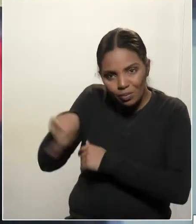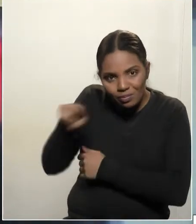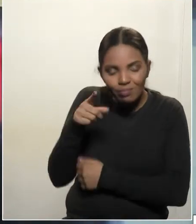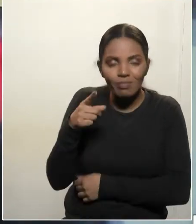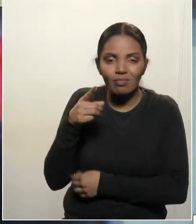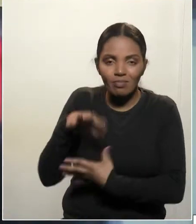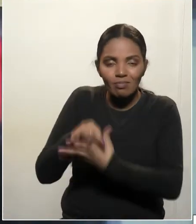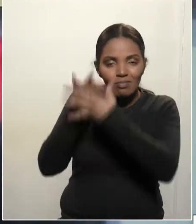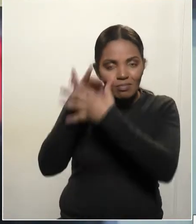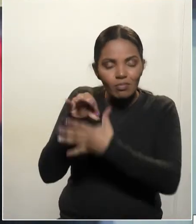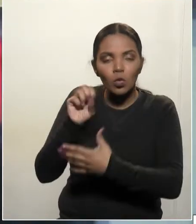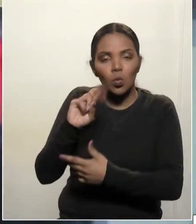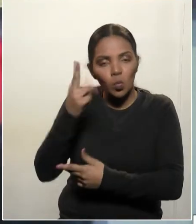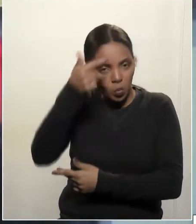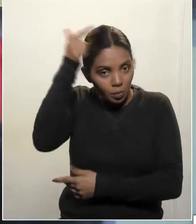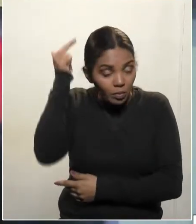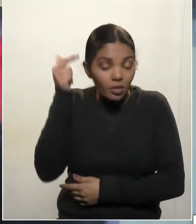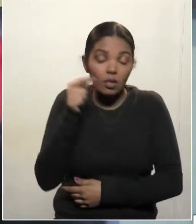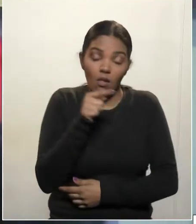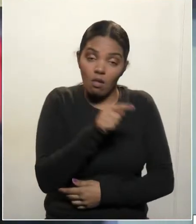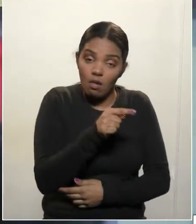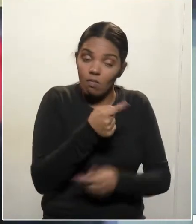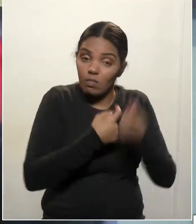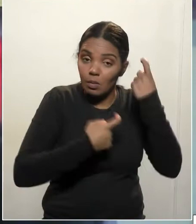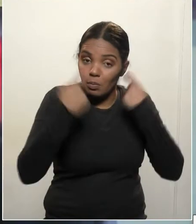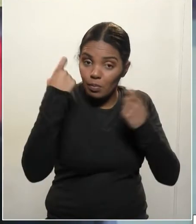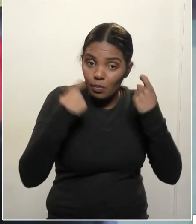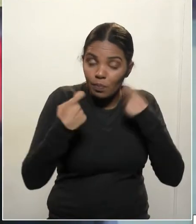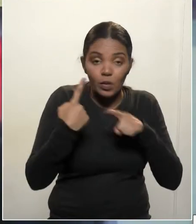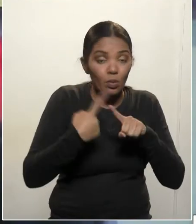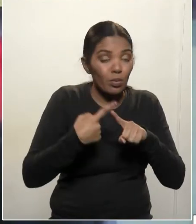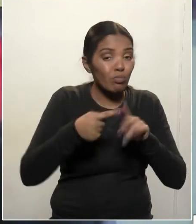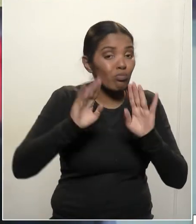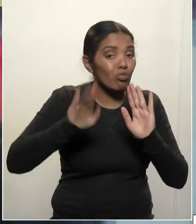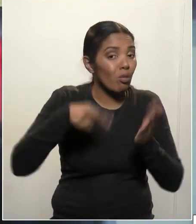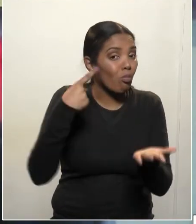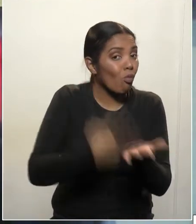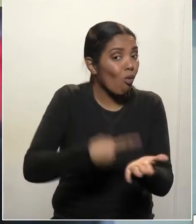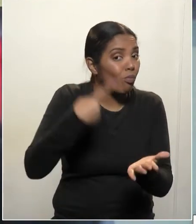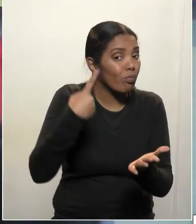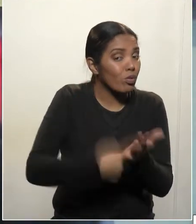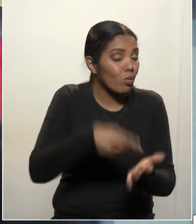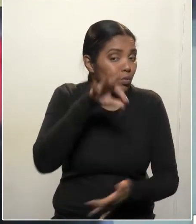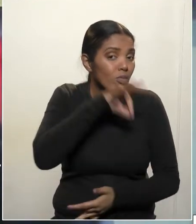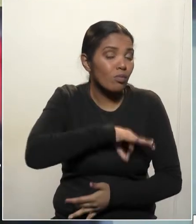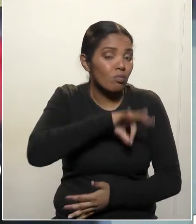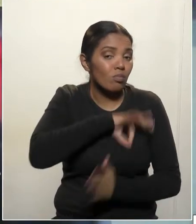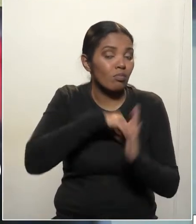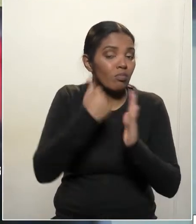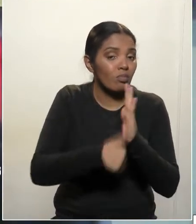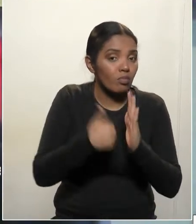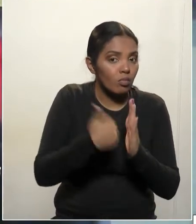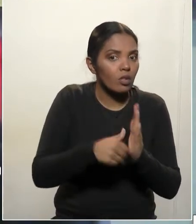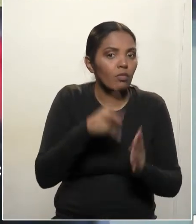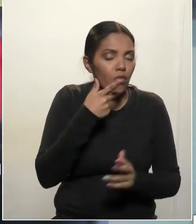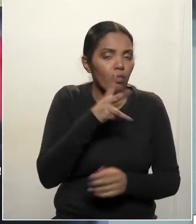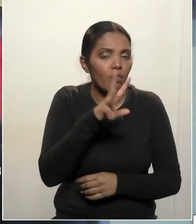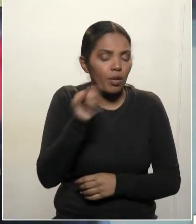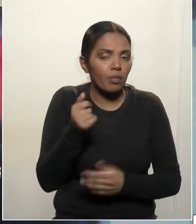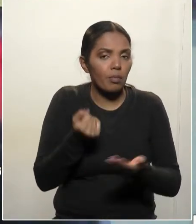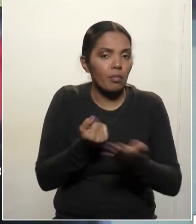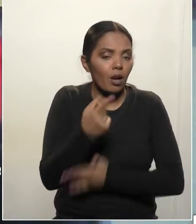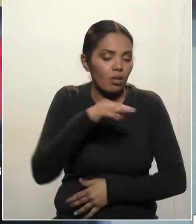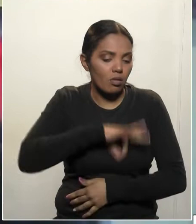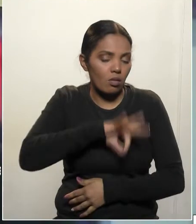procurou com uma preocupação. Eles já têm acordo salarial, já têm acordo salarial com previsão de reajuste salarial. O